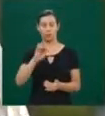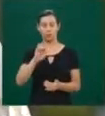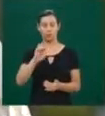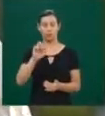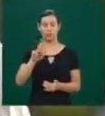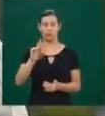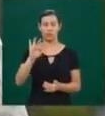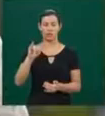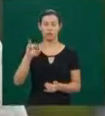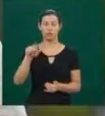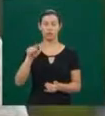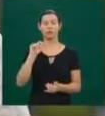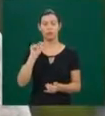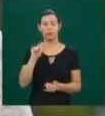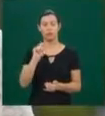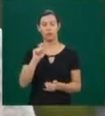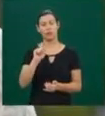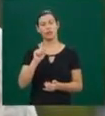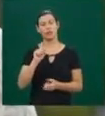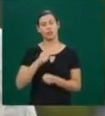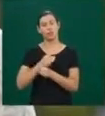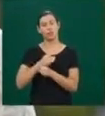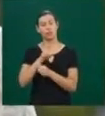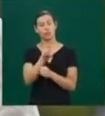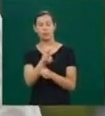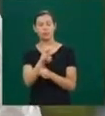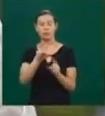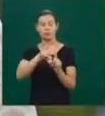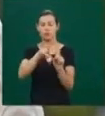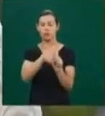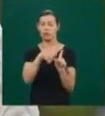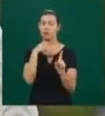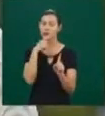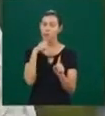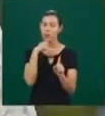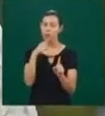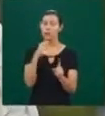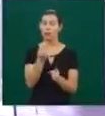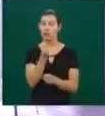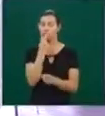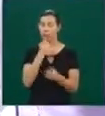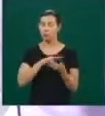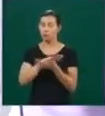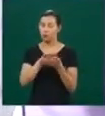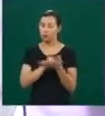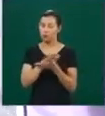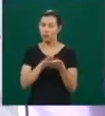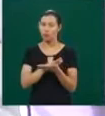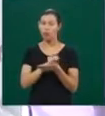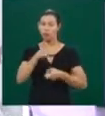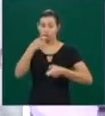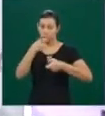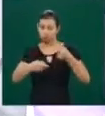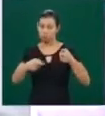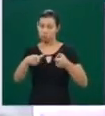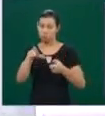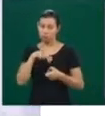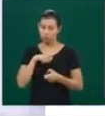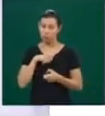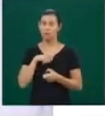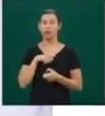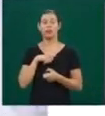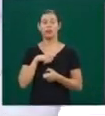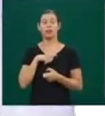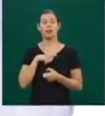do que 5 anos, sem uso de métodos contraceptivos e com vida sexual ativa. Este médico, que trabalha com reprodução